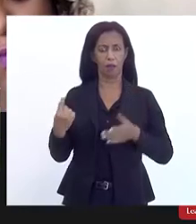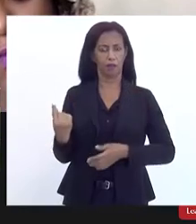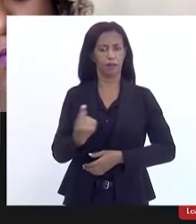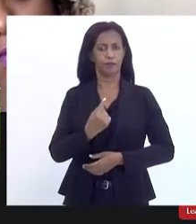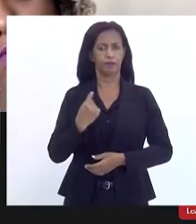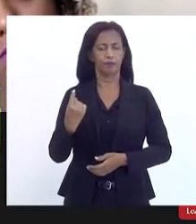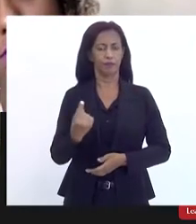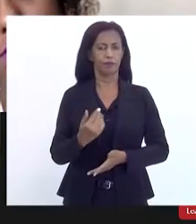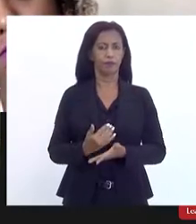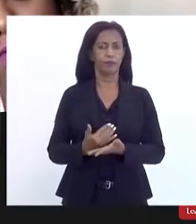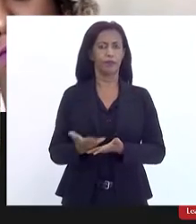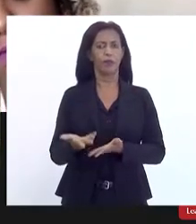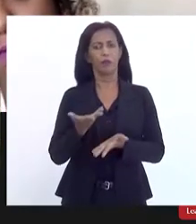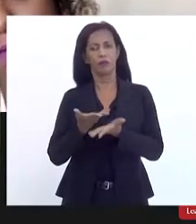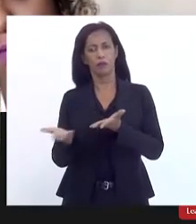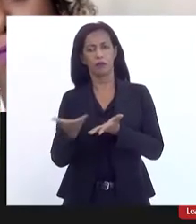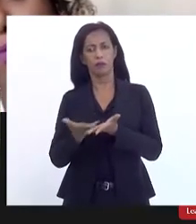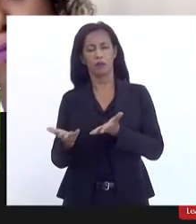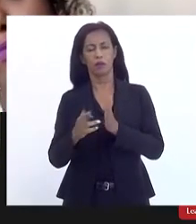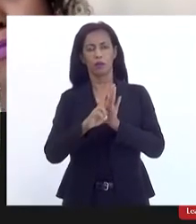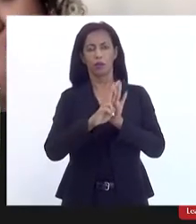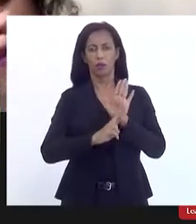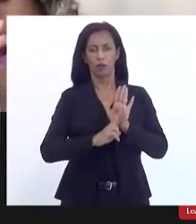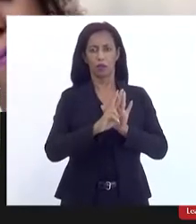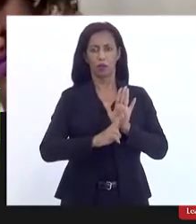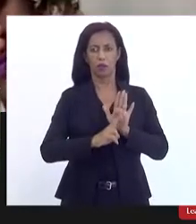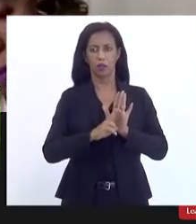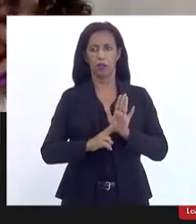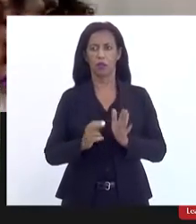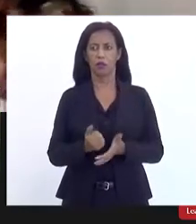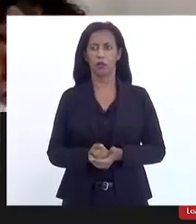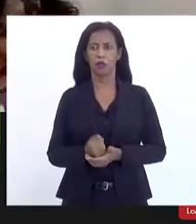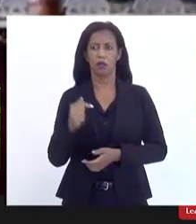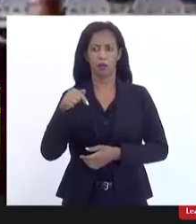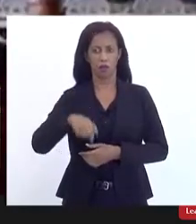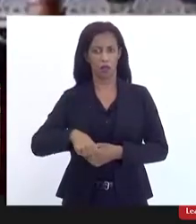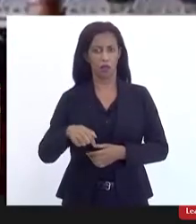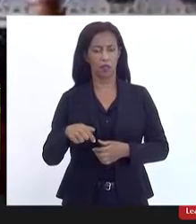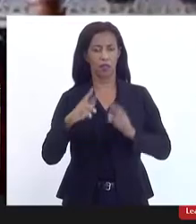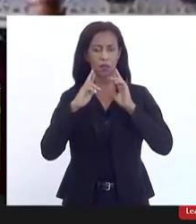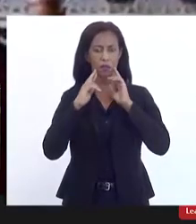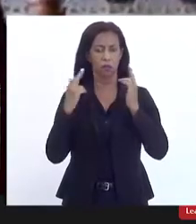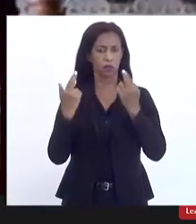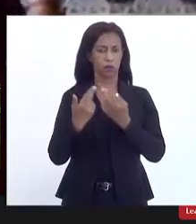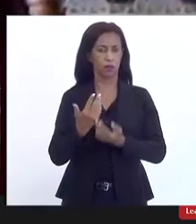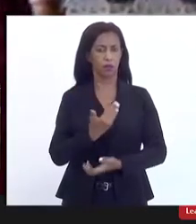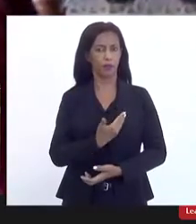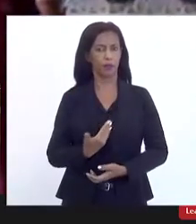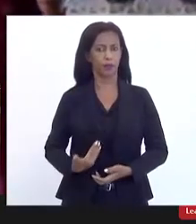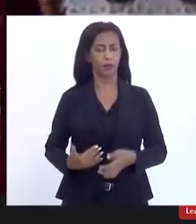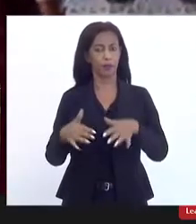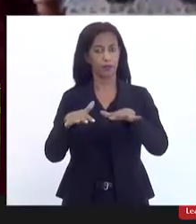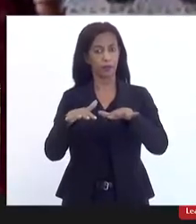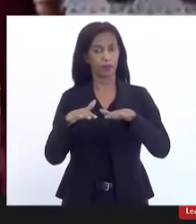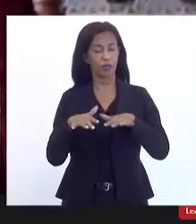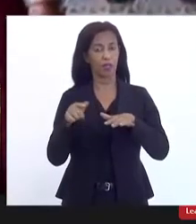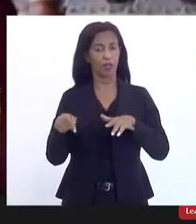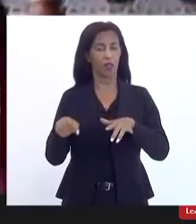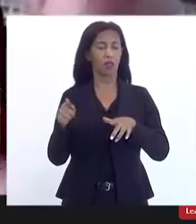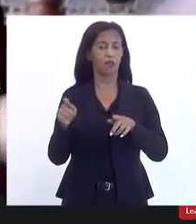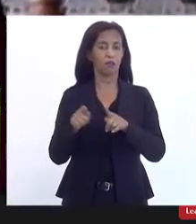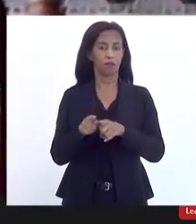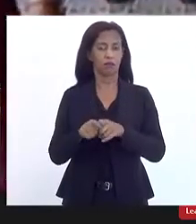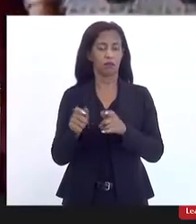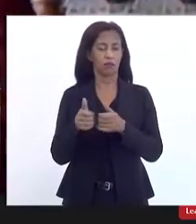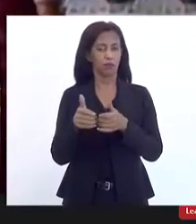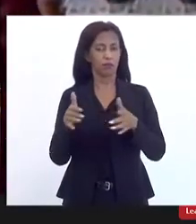partir dos encaminhamentos do relatório saído dessa audiência pública ela inclusive nos